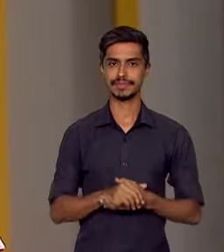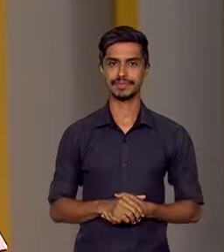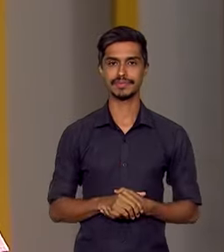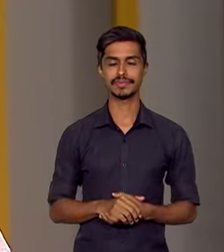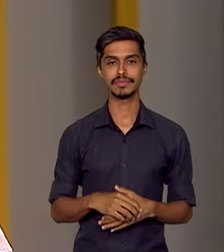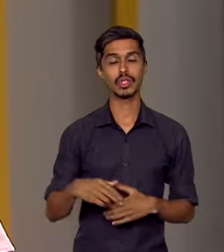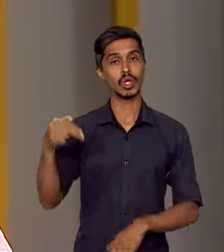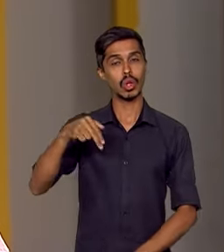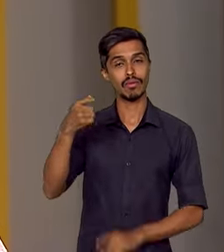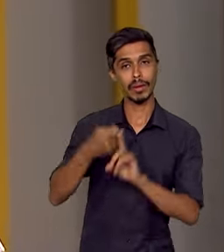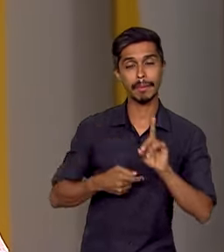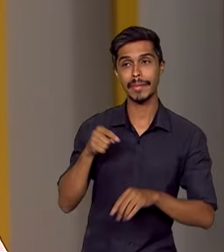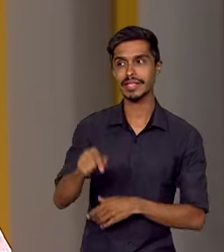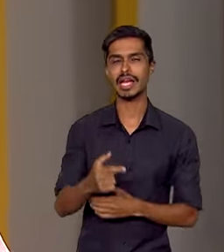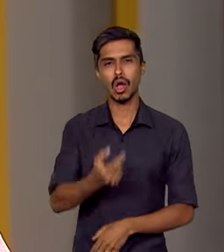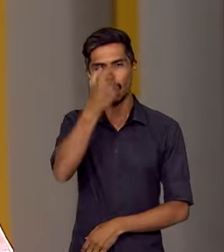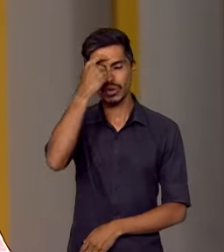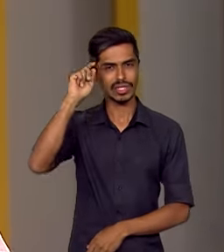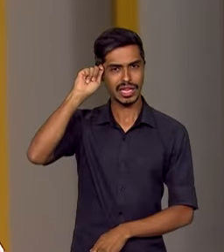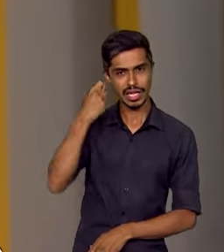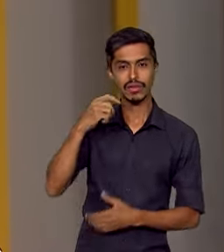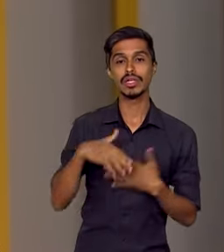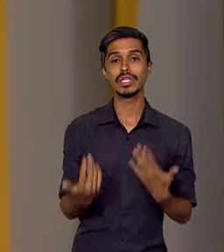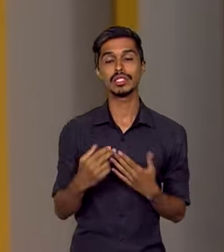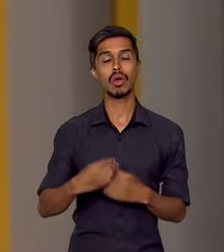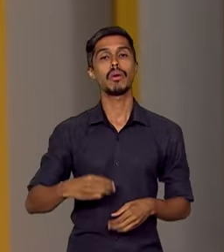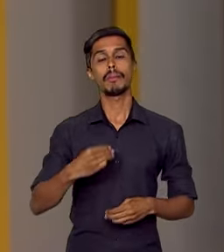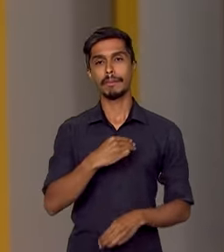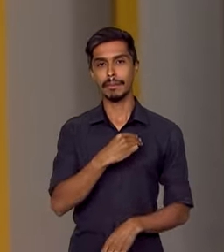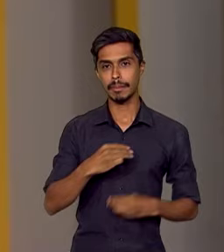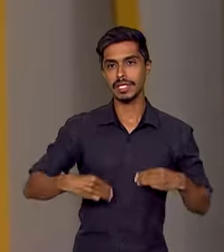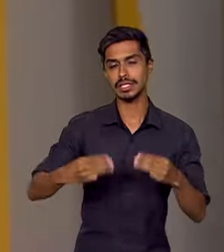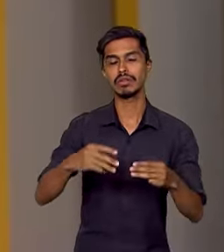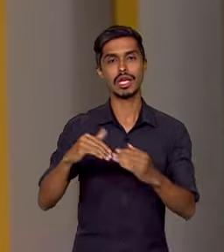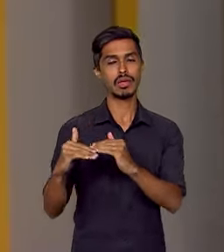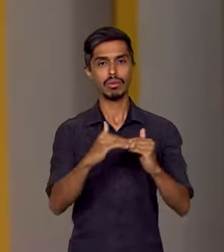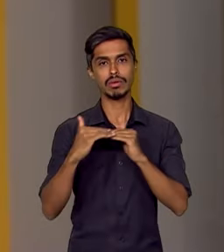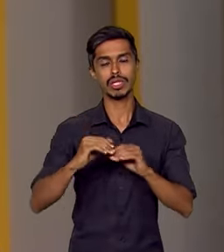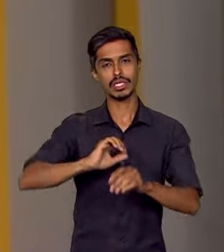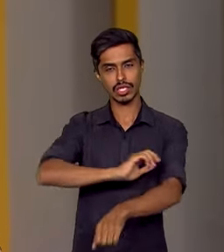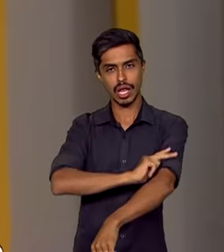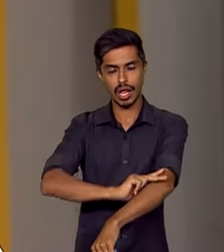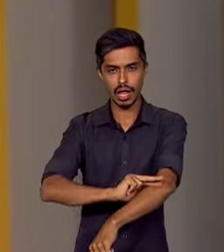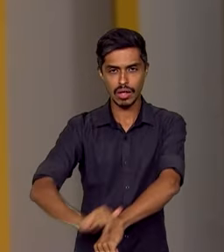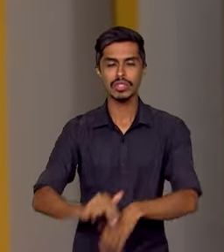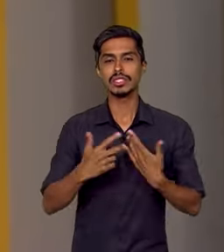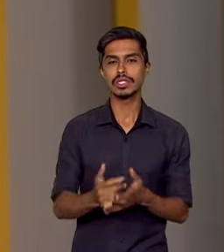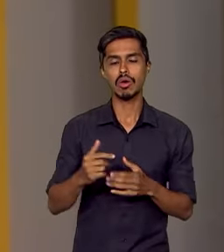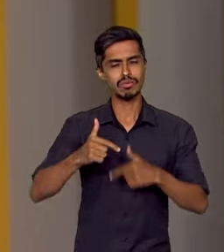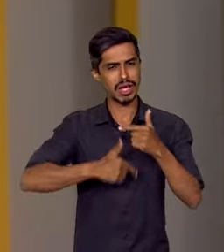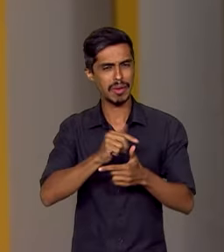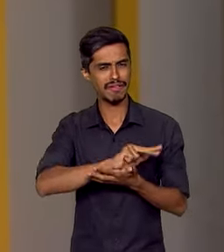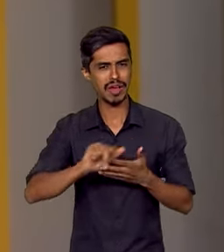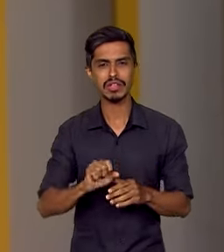Novembro é o mês da consciência negra e o Ministério da Igualdade Racial organizou uma ampla programação de atividades que